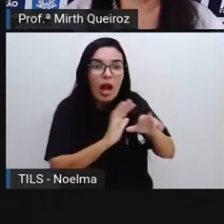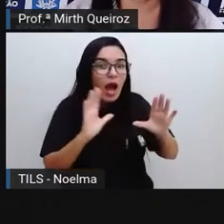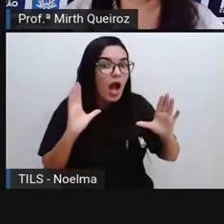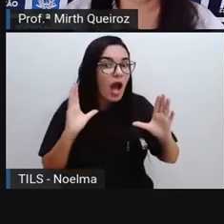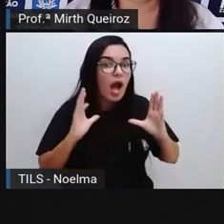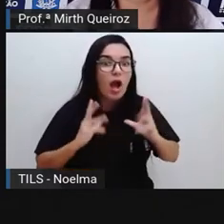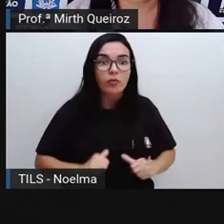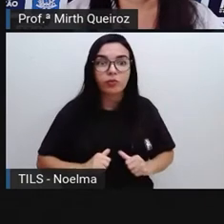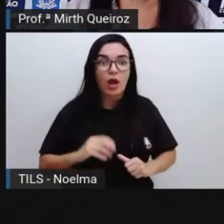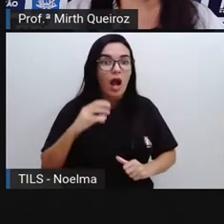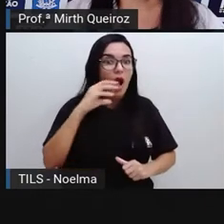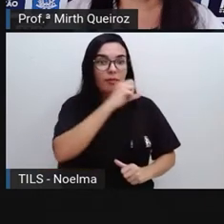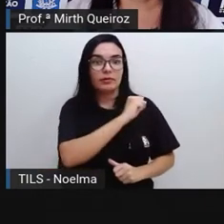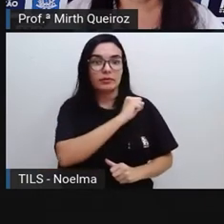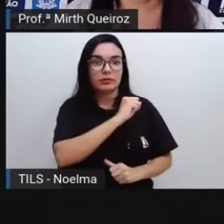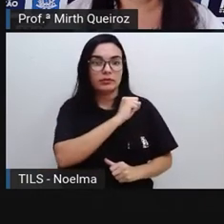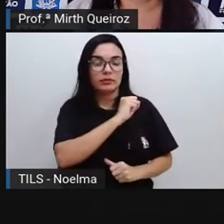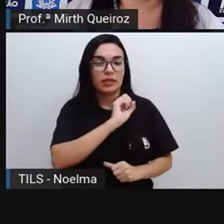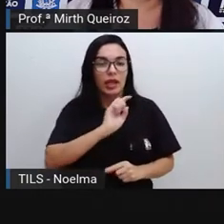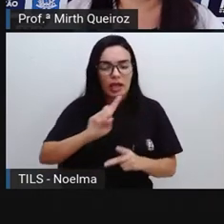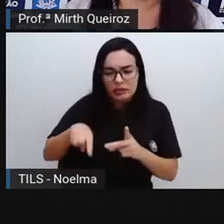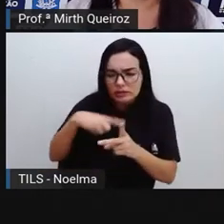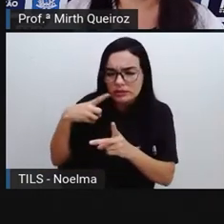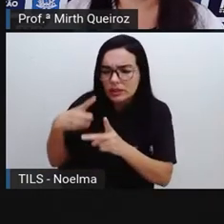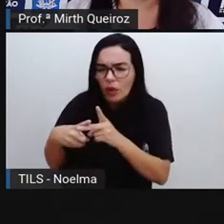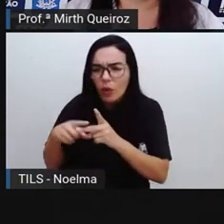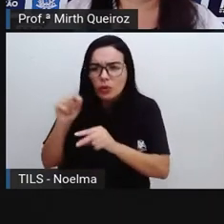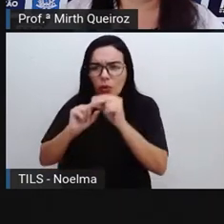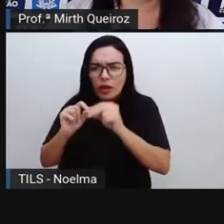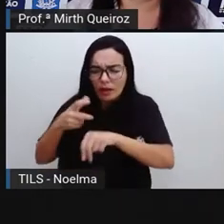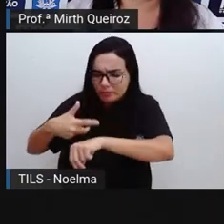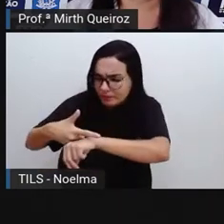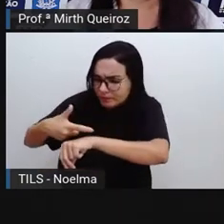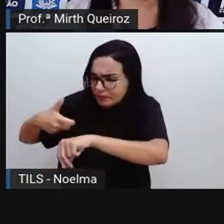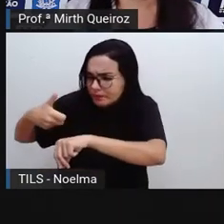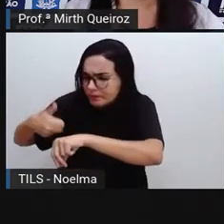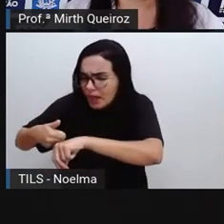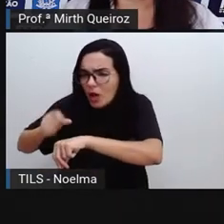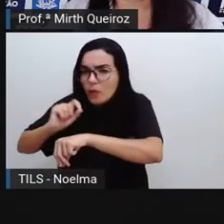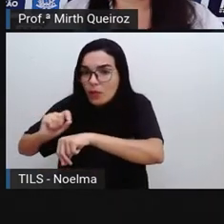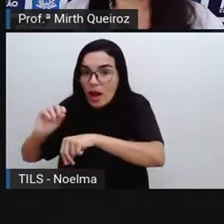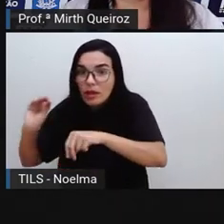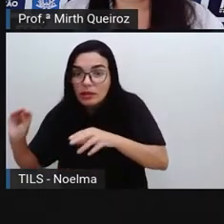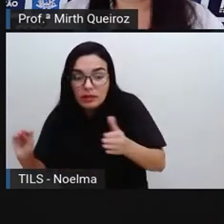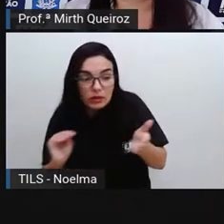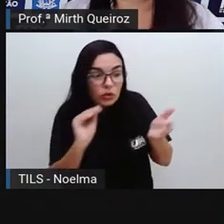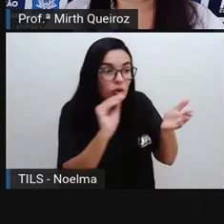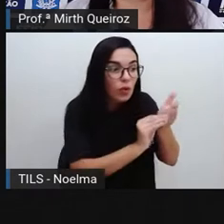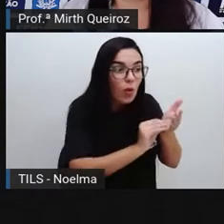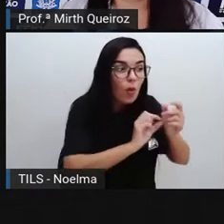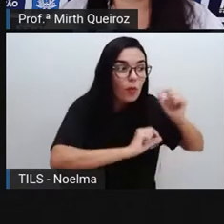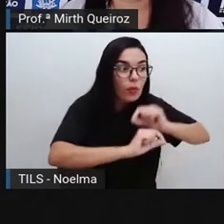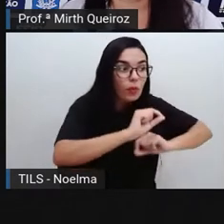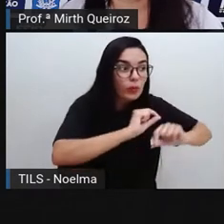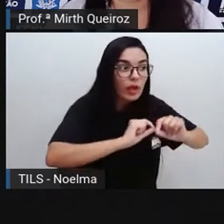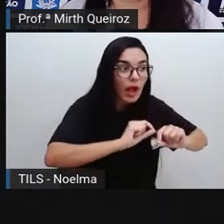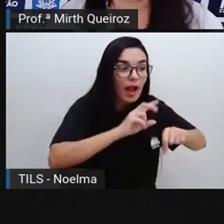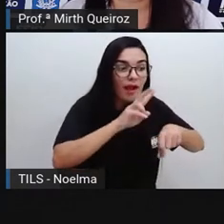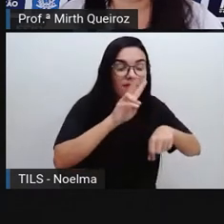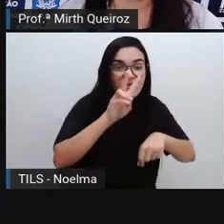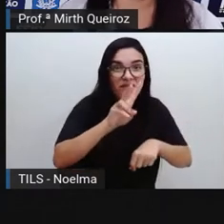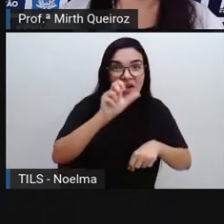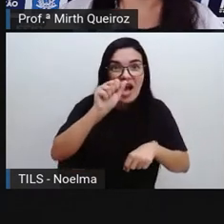rapidamente. Em seguida, foi inoculado no mesmo garoto, pus da varíola humana, porque a outra era do